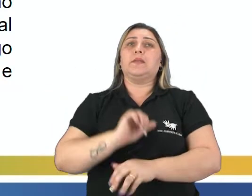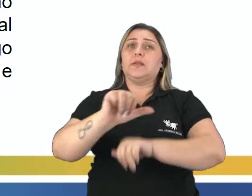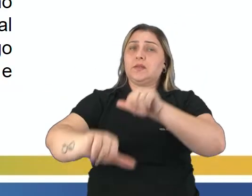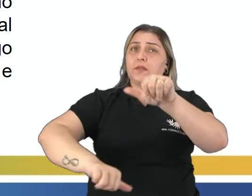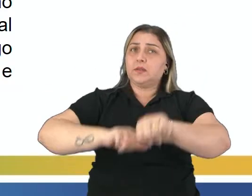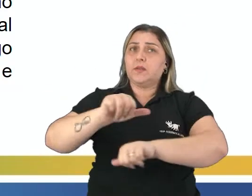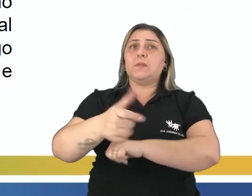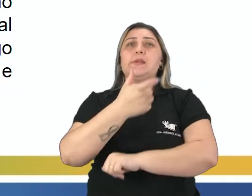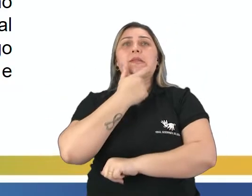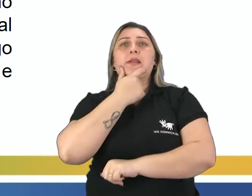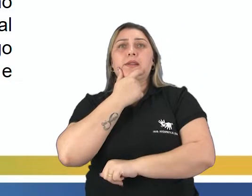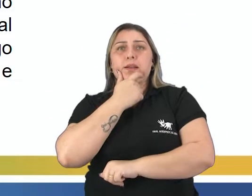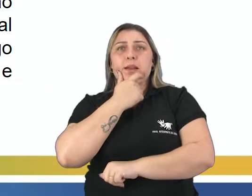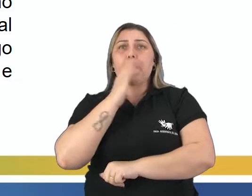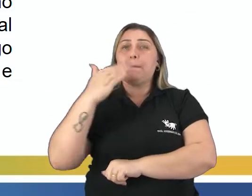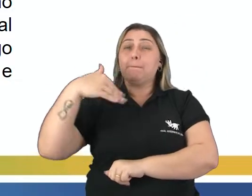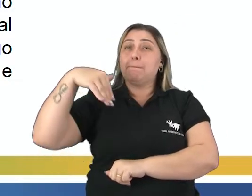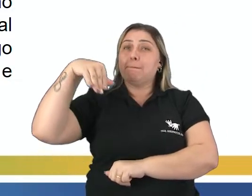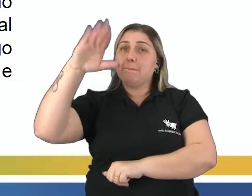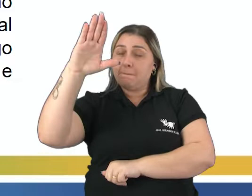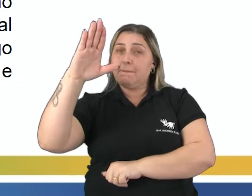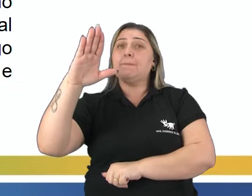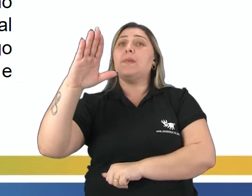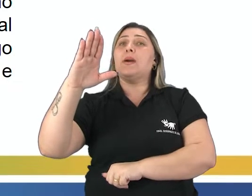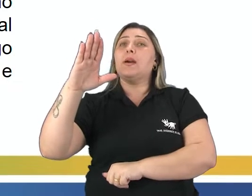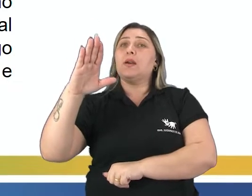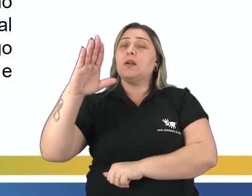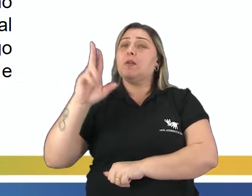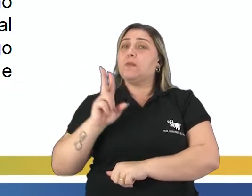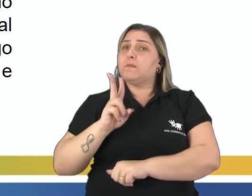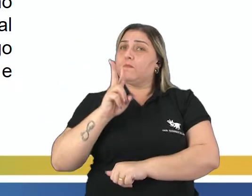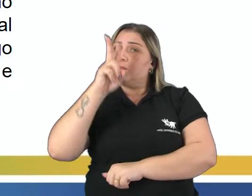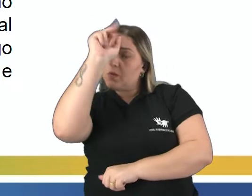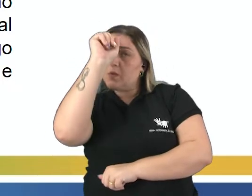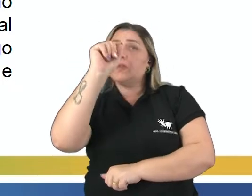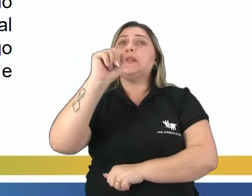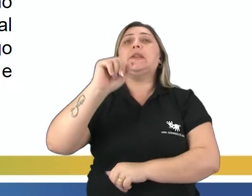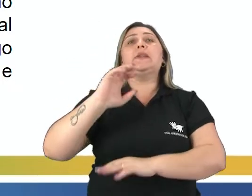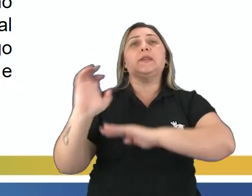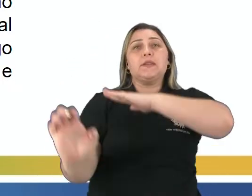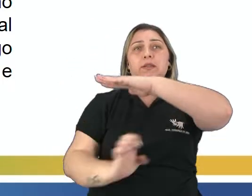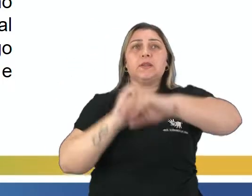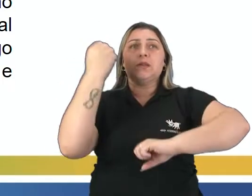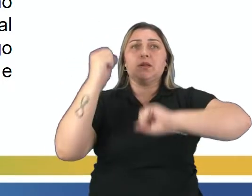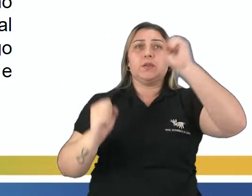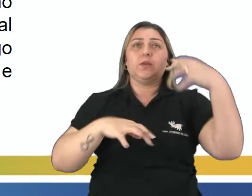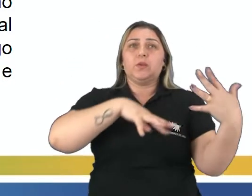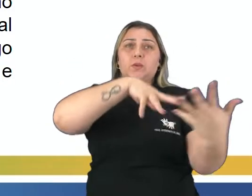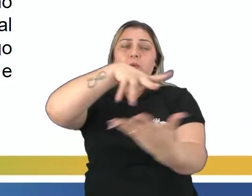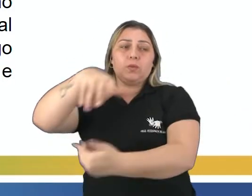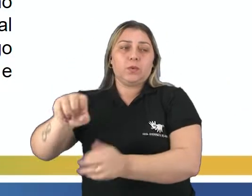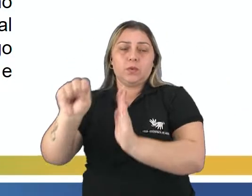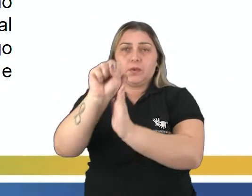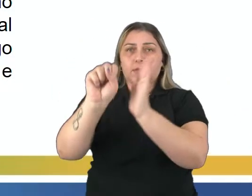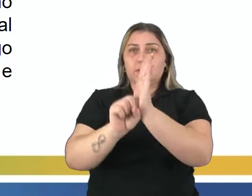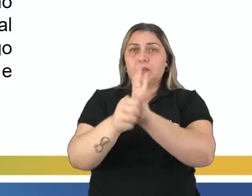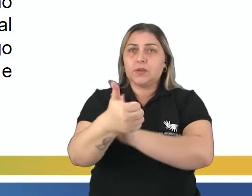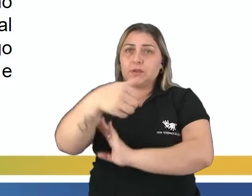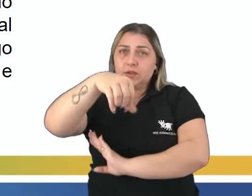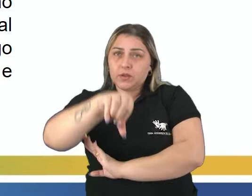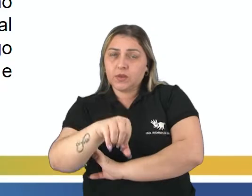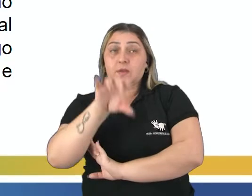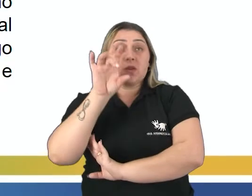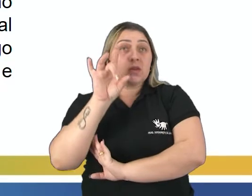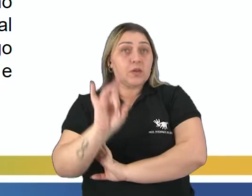longo prazo, transformou a Inglaterra na maior potência industrial e comercial do mundo no século XIX. Então,